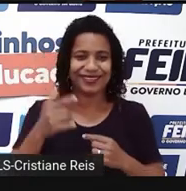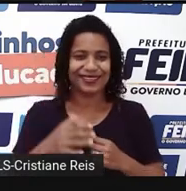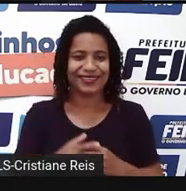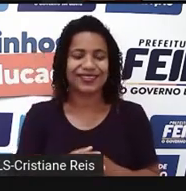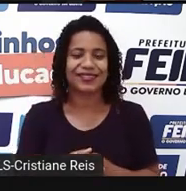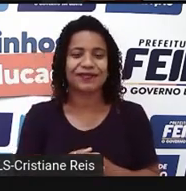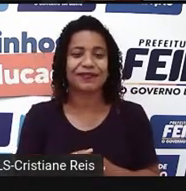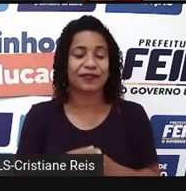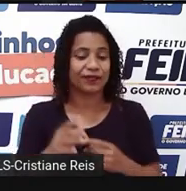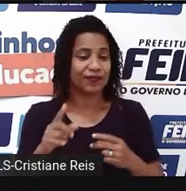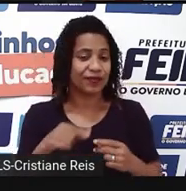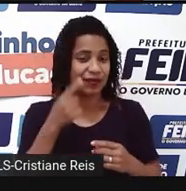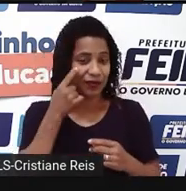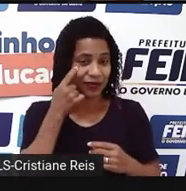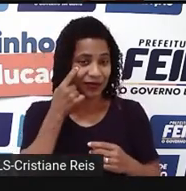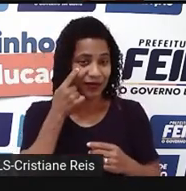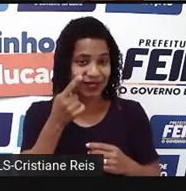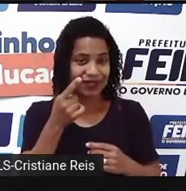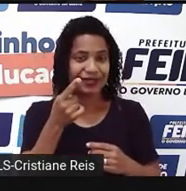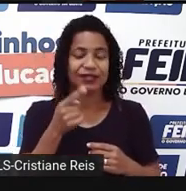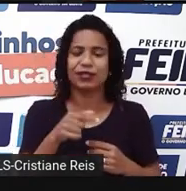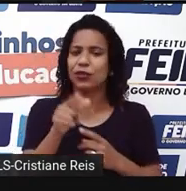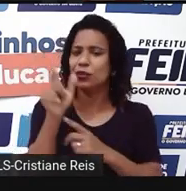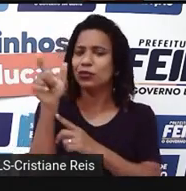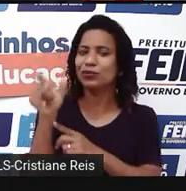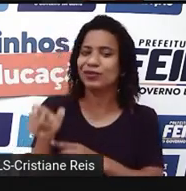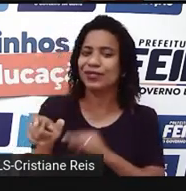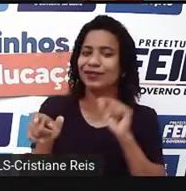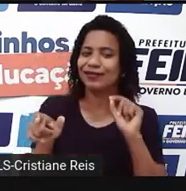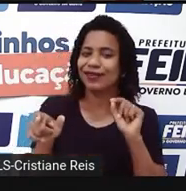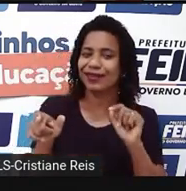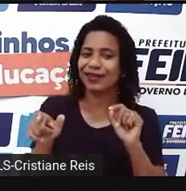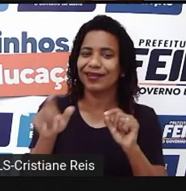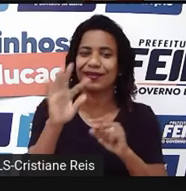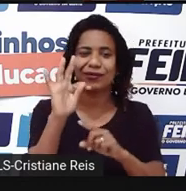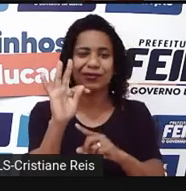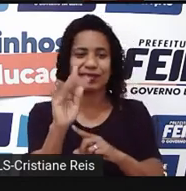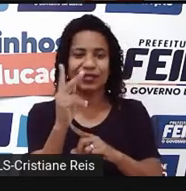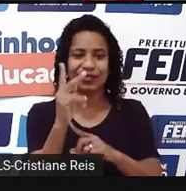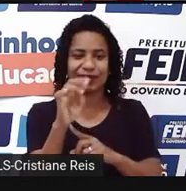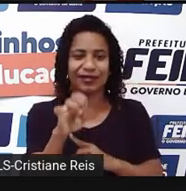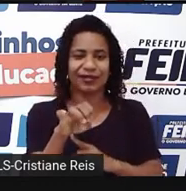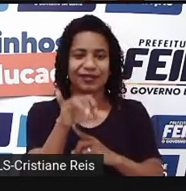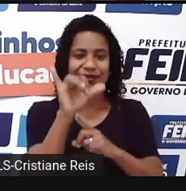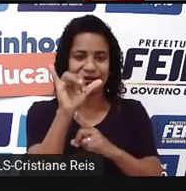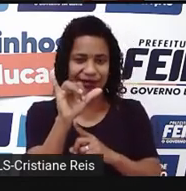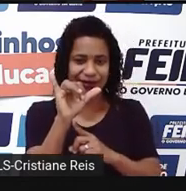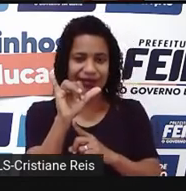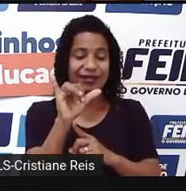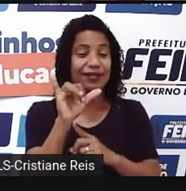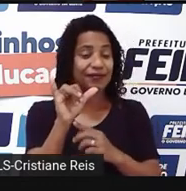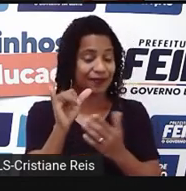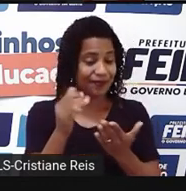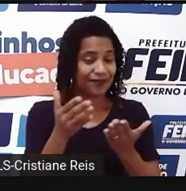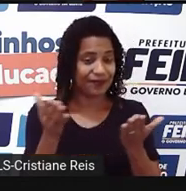próximo. Sujeito, they, né? Pronome, they, eles ou elas.